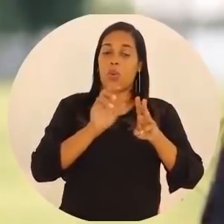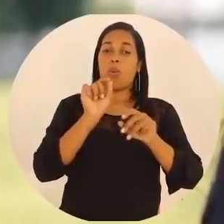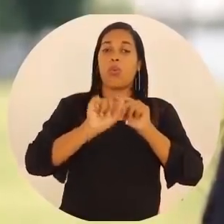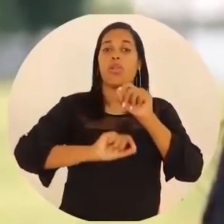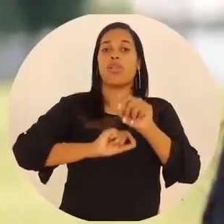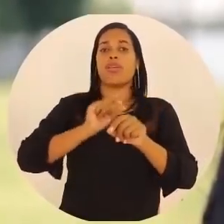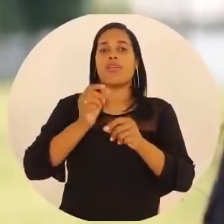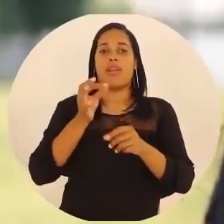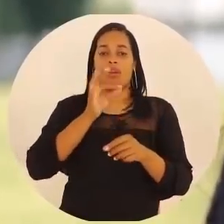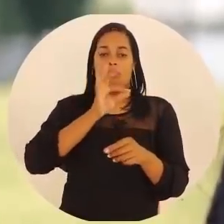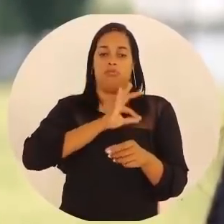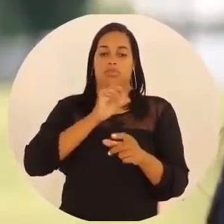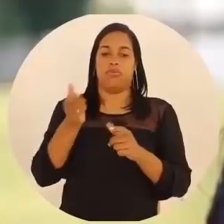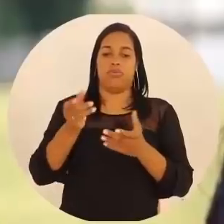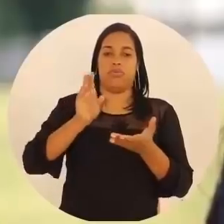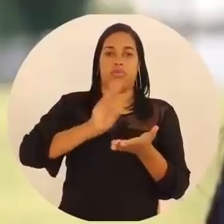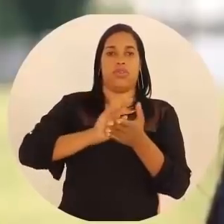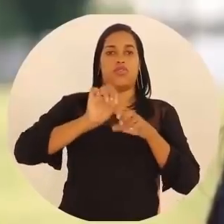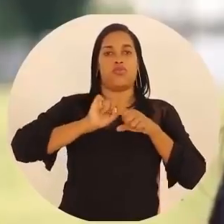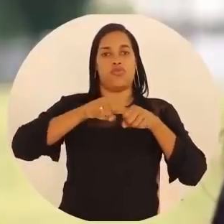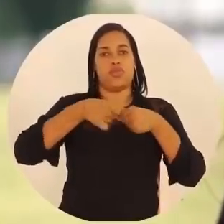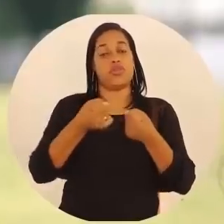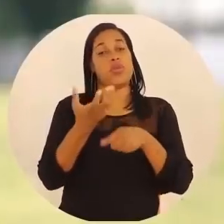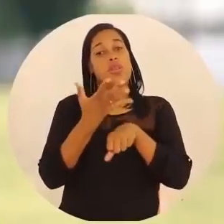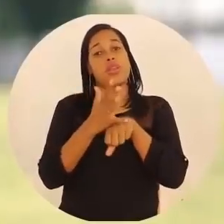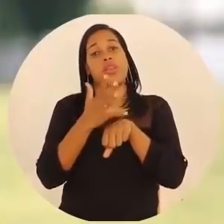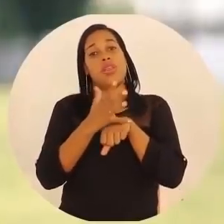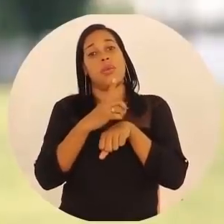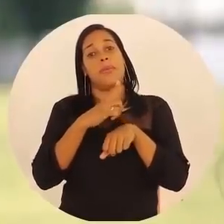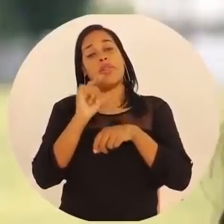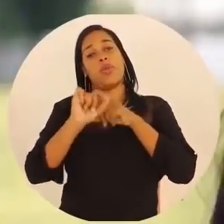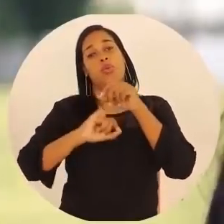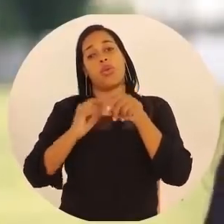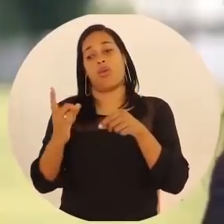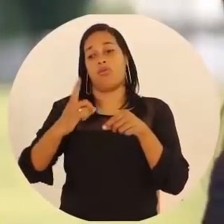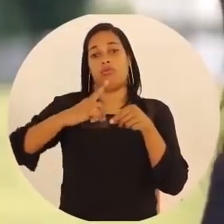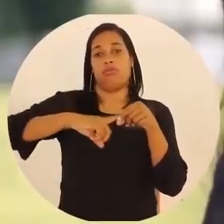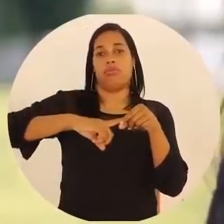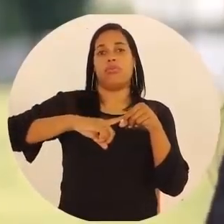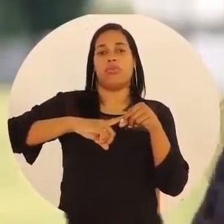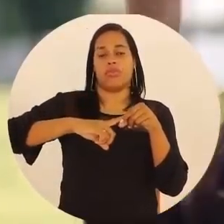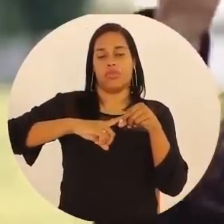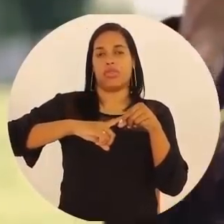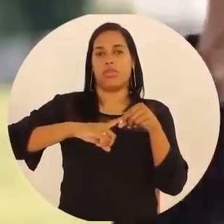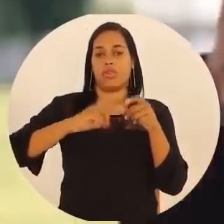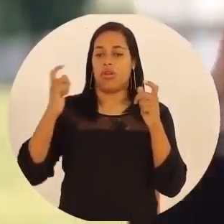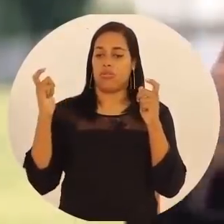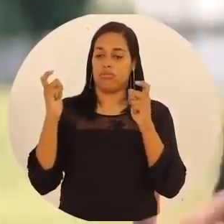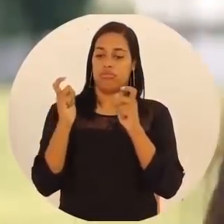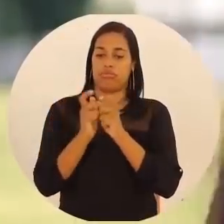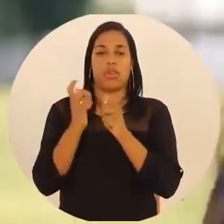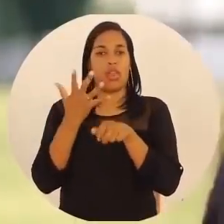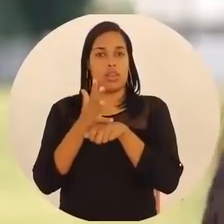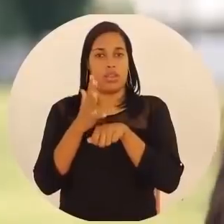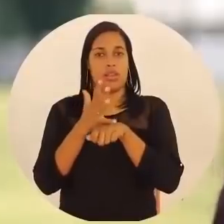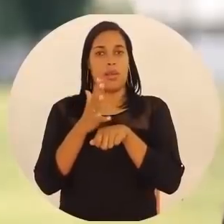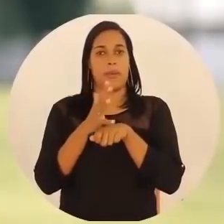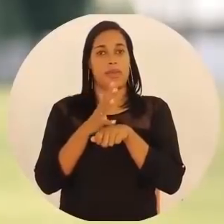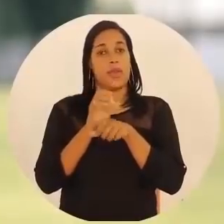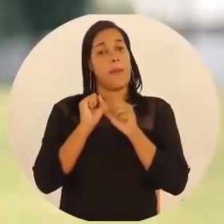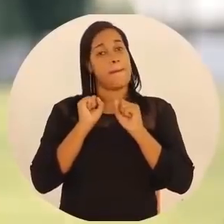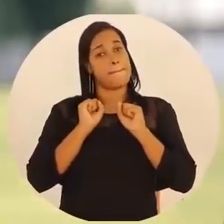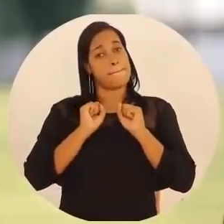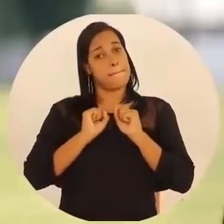rentabilidade. E o treinamento, ele tem um retorno a curto prazo. É algo assim que você pode